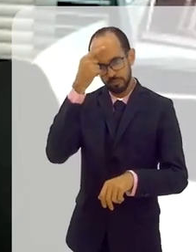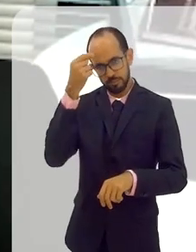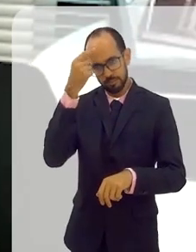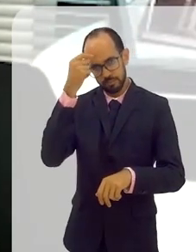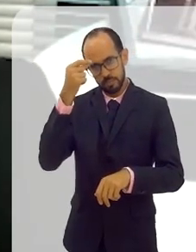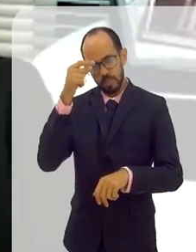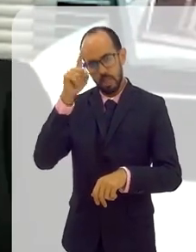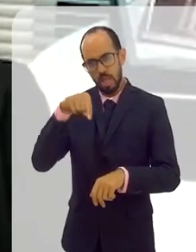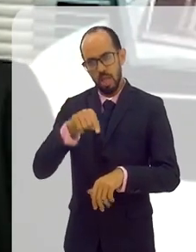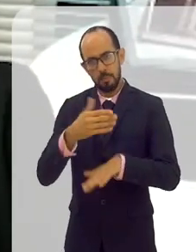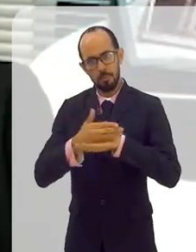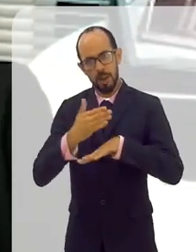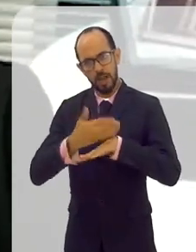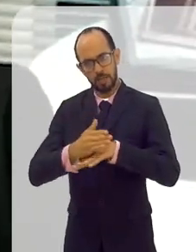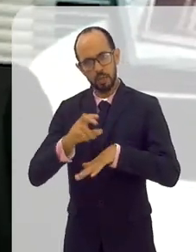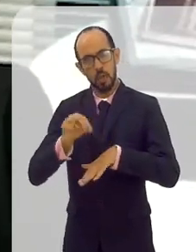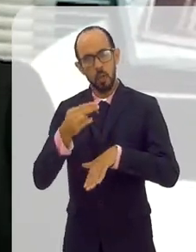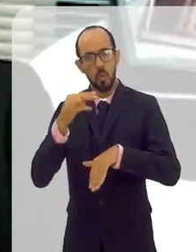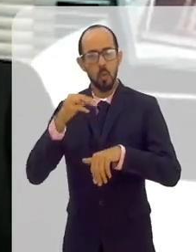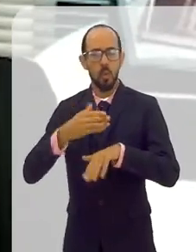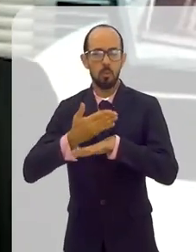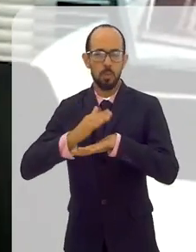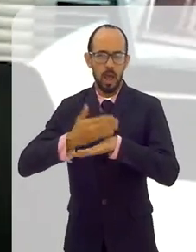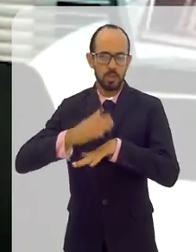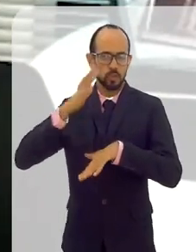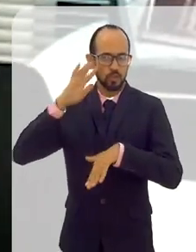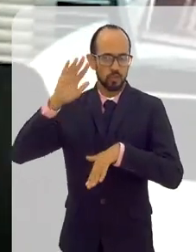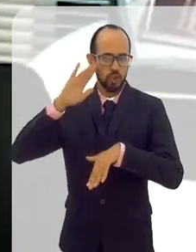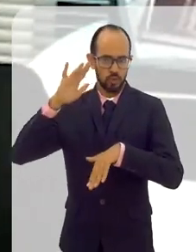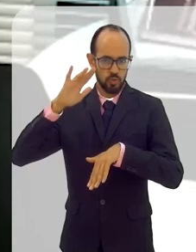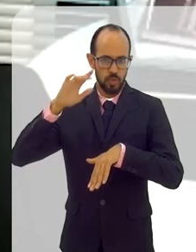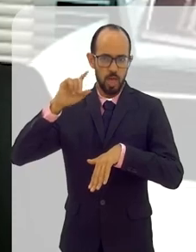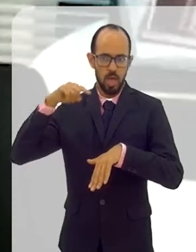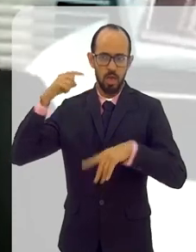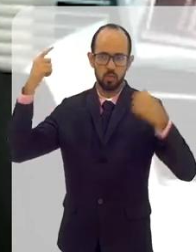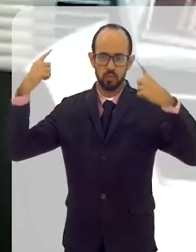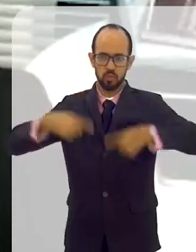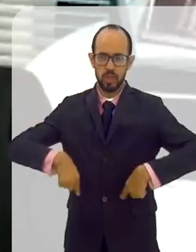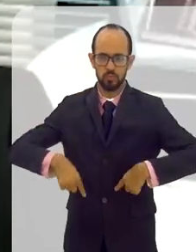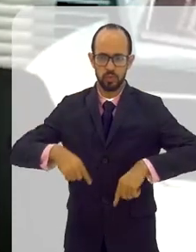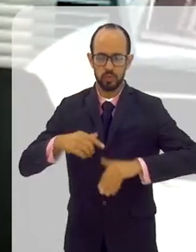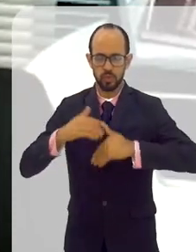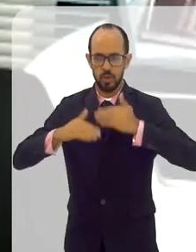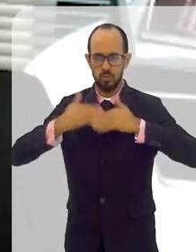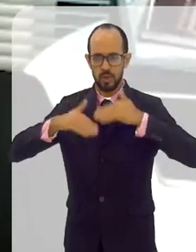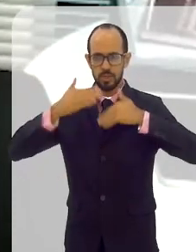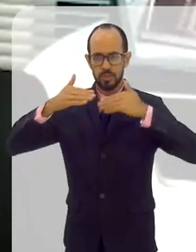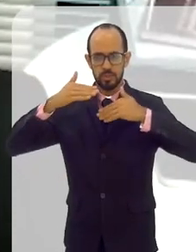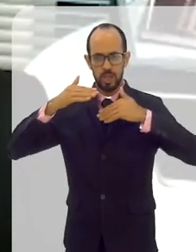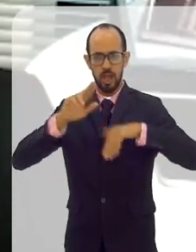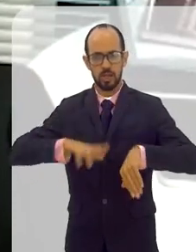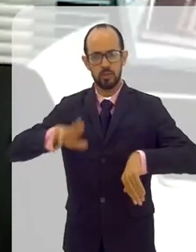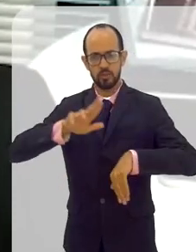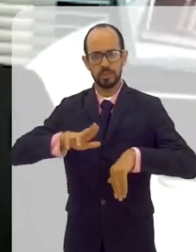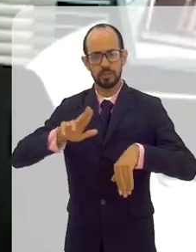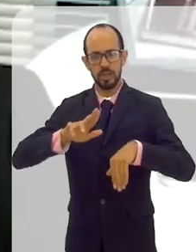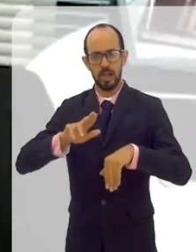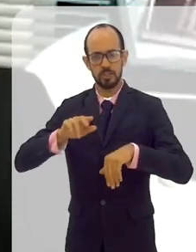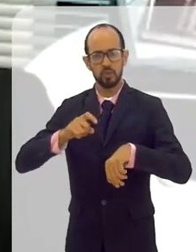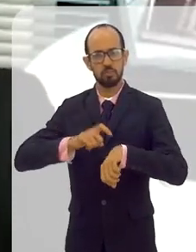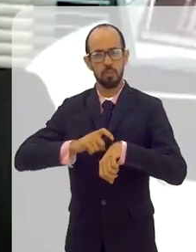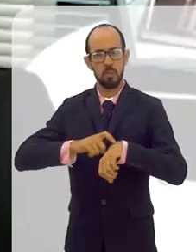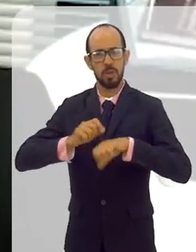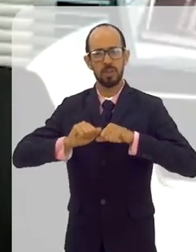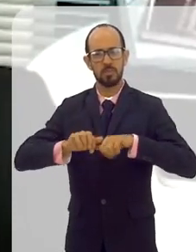prática ou teórico-prática. Então foi um enorme desafio avançar no ensino superior da nossa universidade durante a